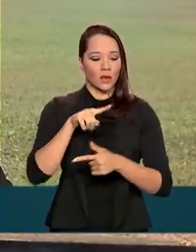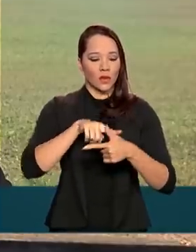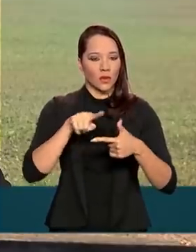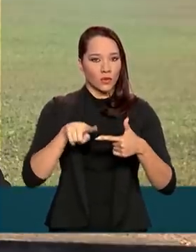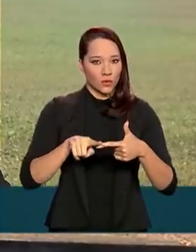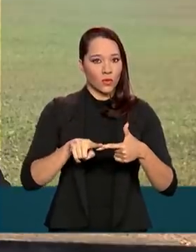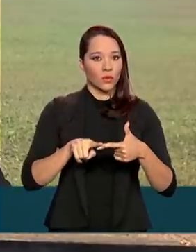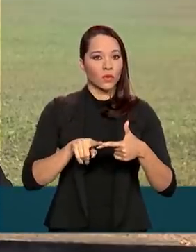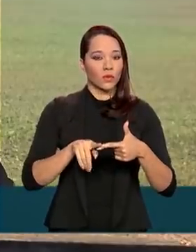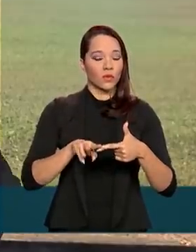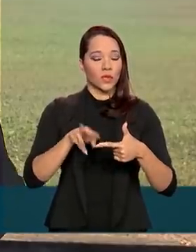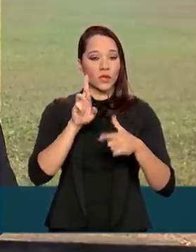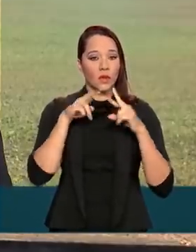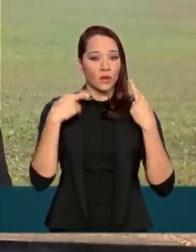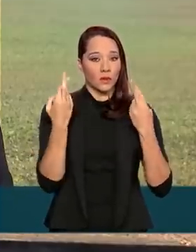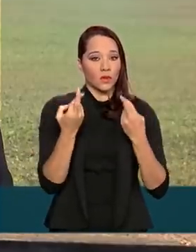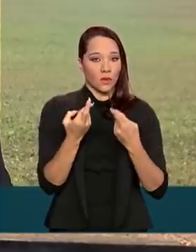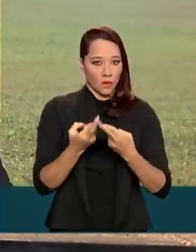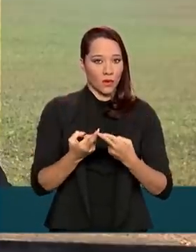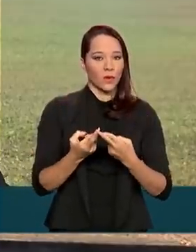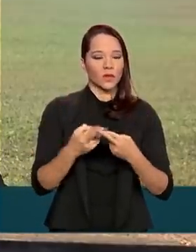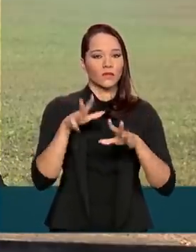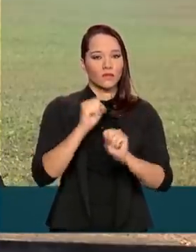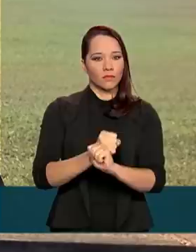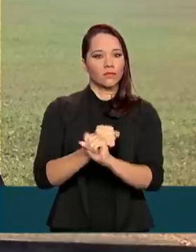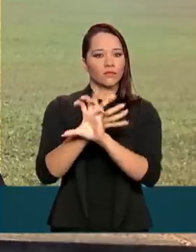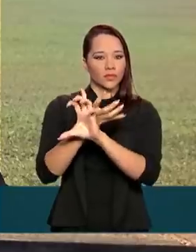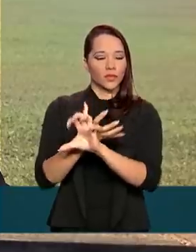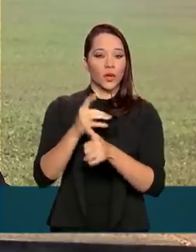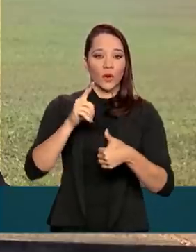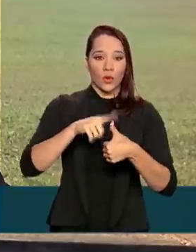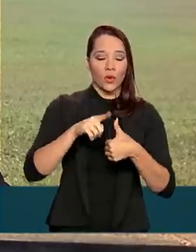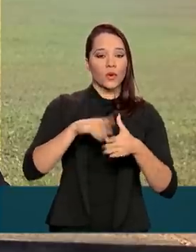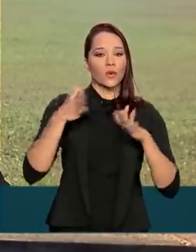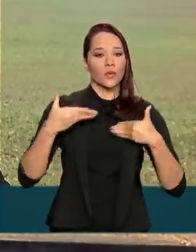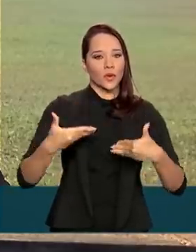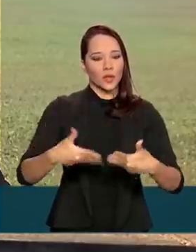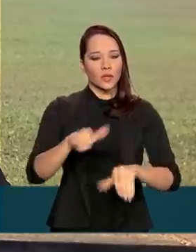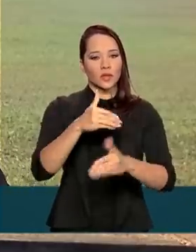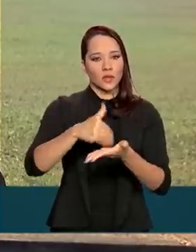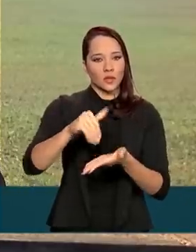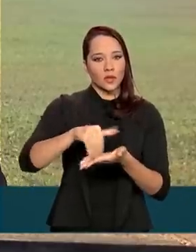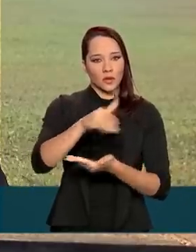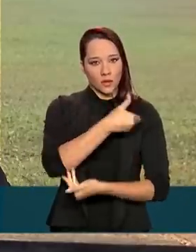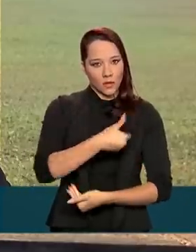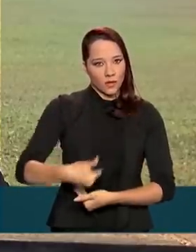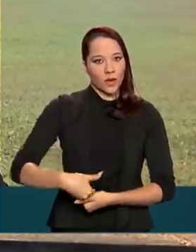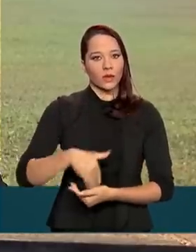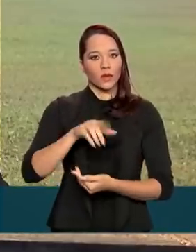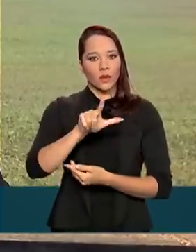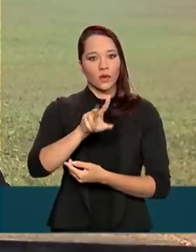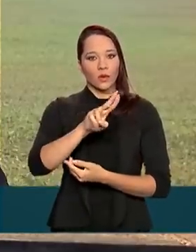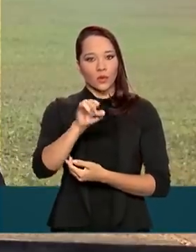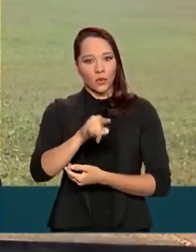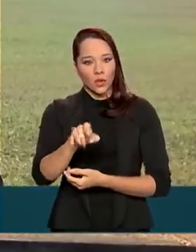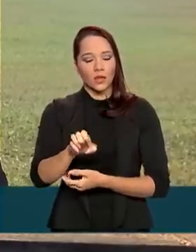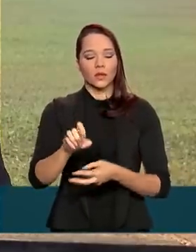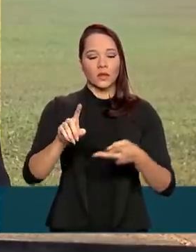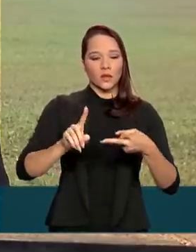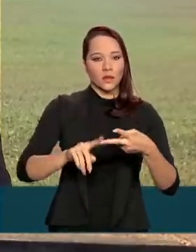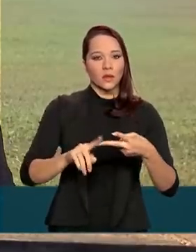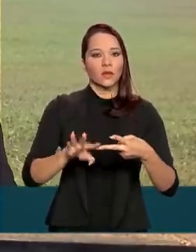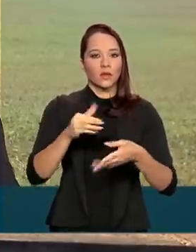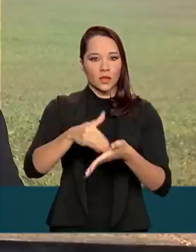agendas, duas reuniões por videoconferência, uma com o ministro da Secretaria de Governo, Luiz Eduardo Ramos, e também